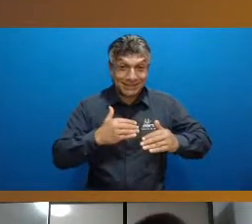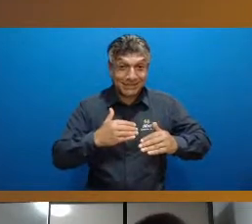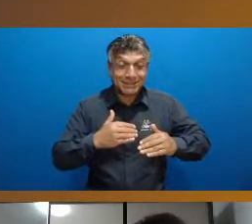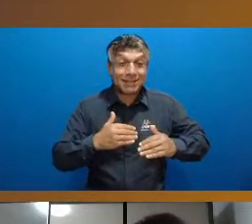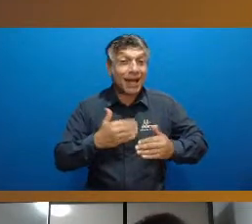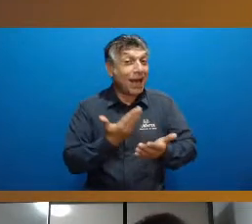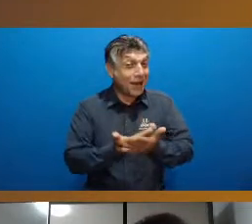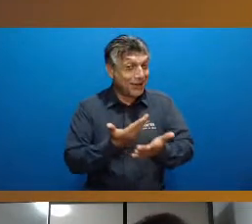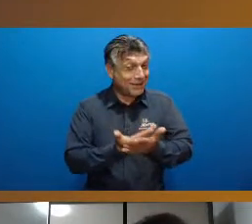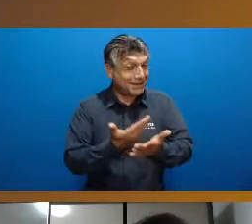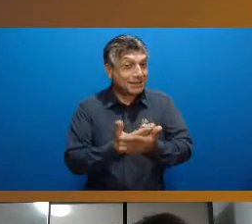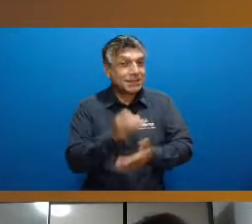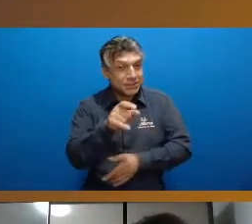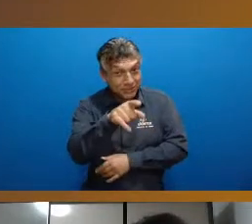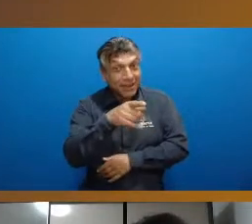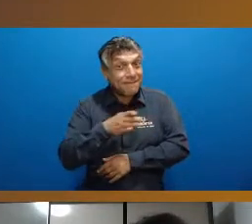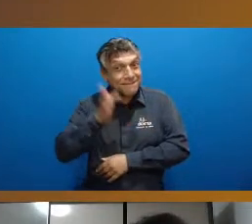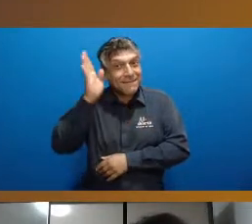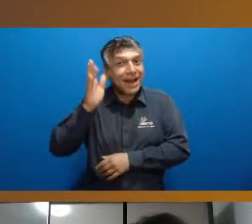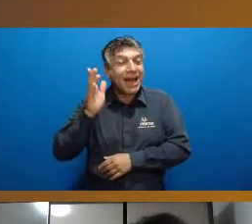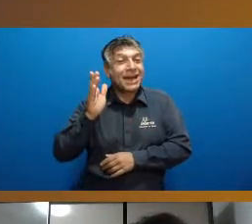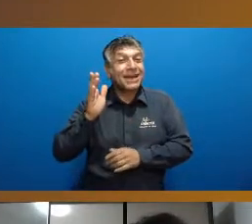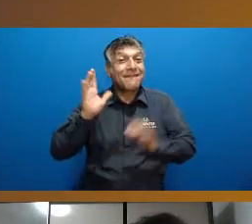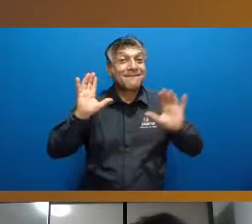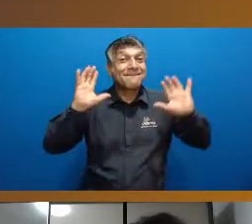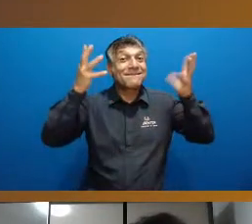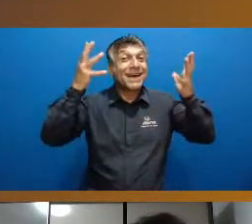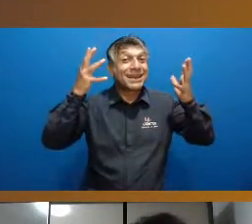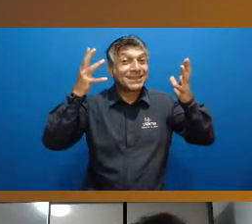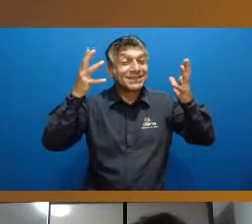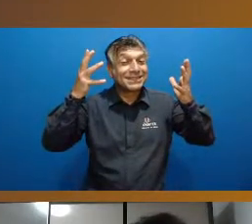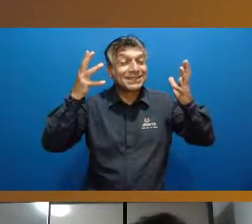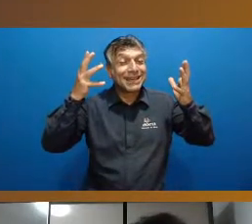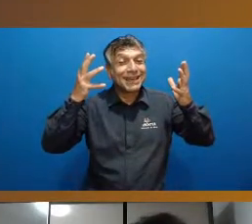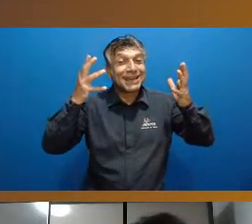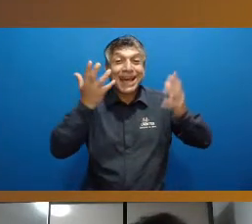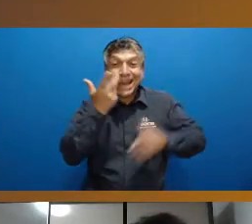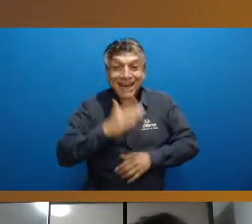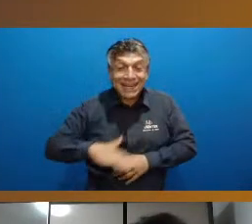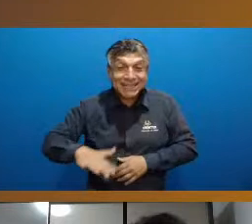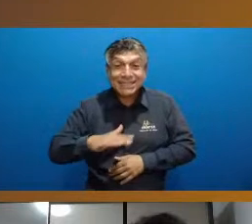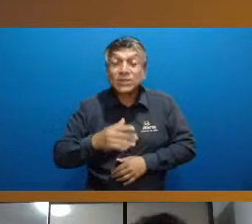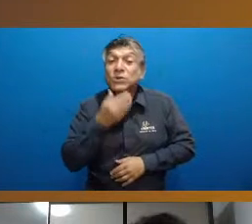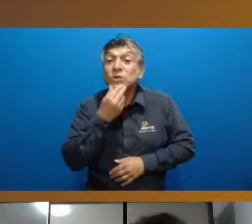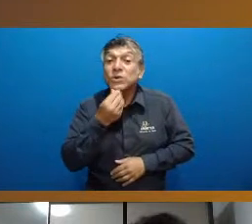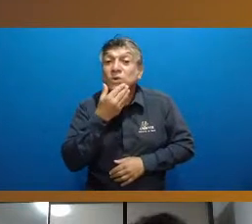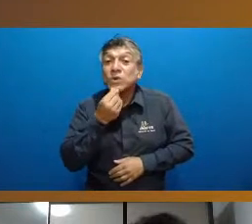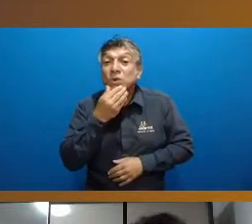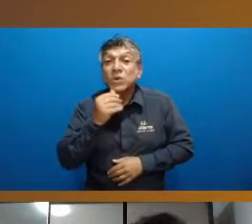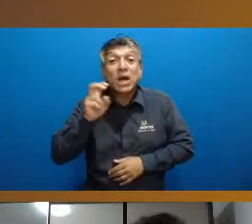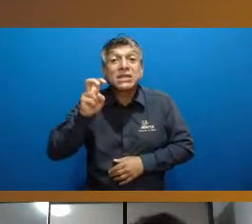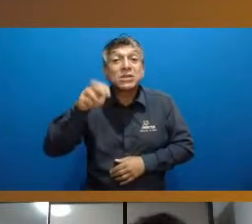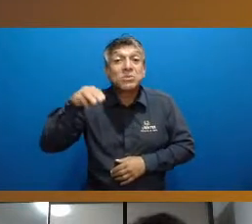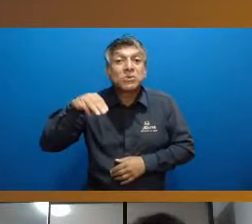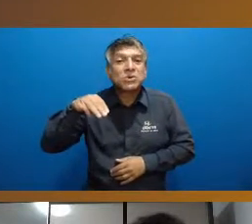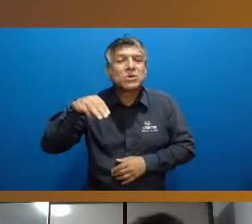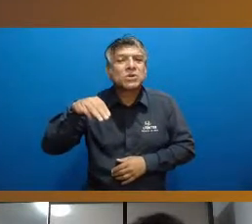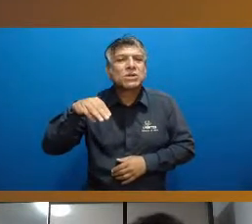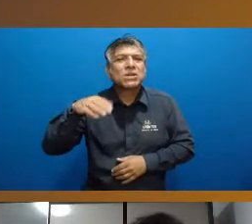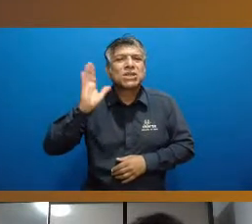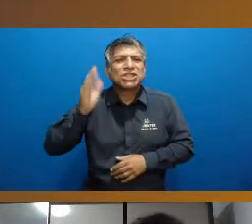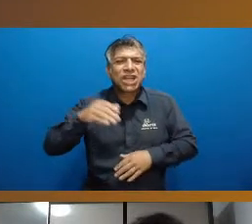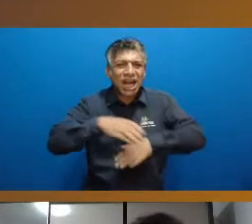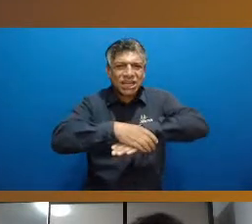aulas se você vai numa festa infantil o garoto com cinco minutos de festa ele já tá sem